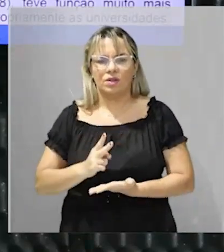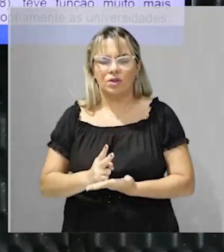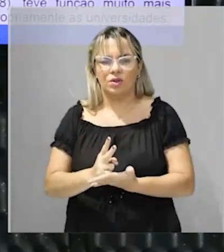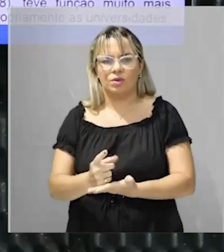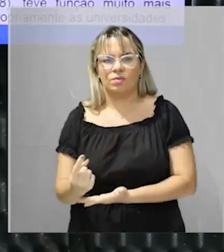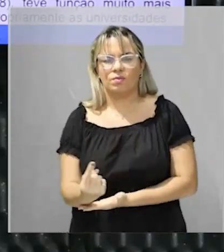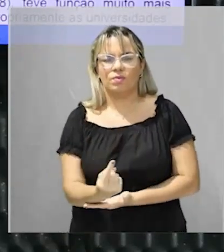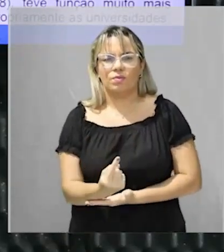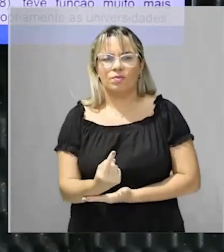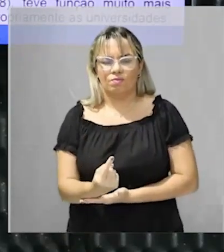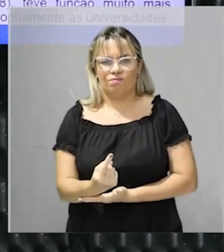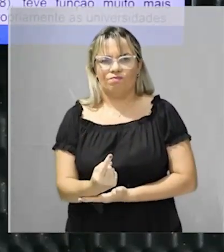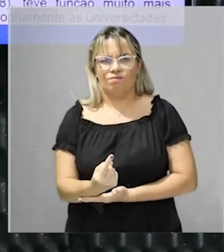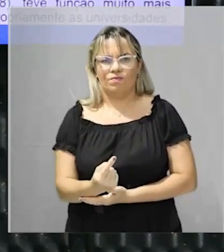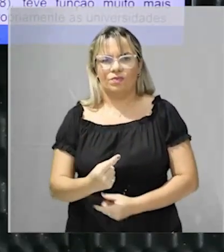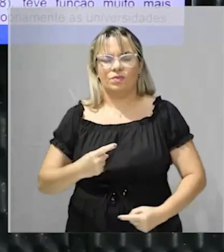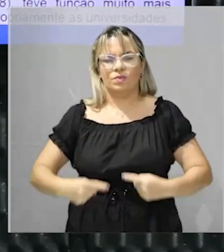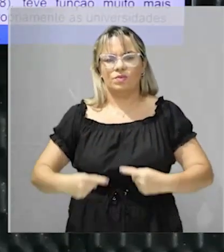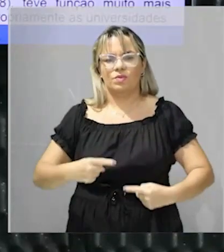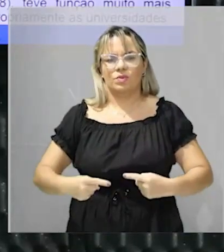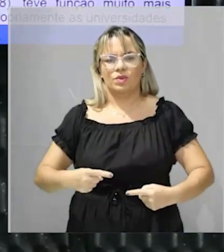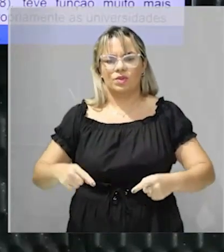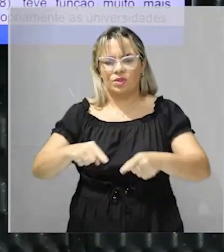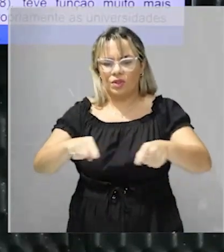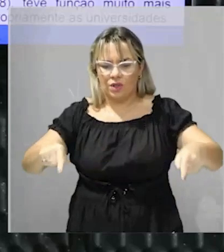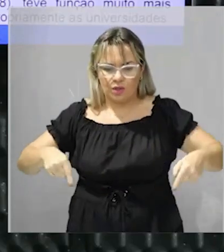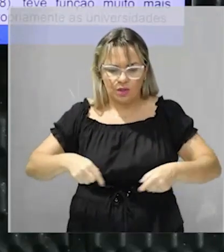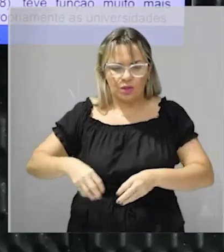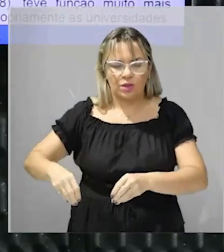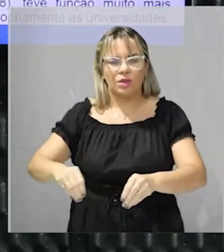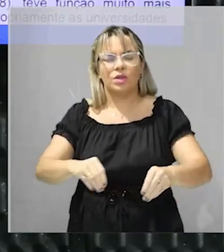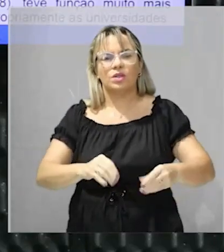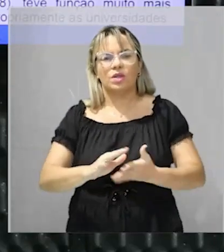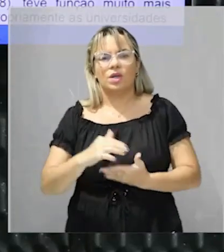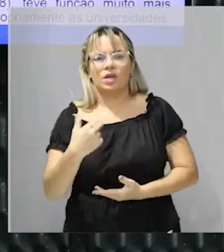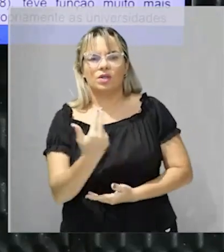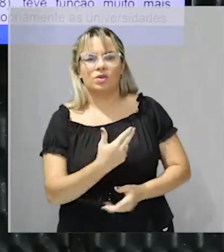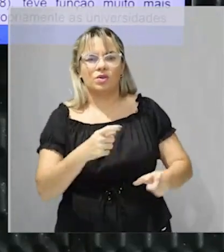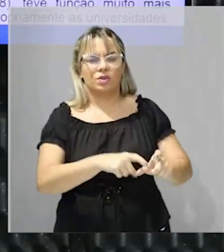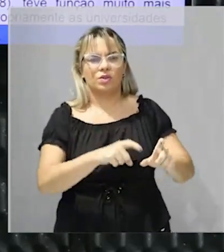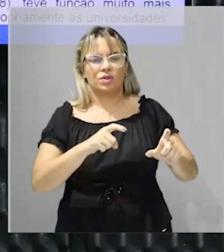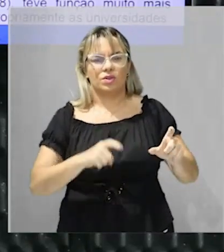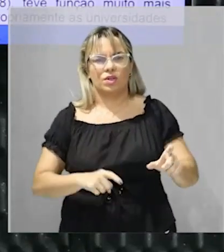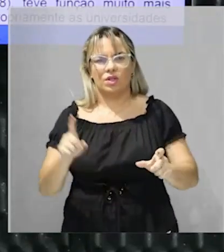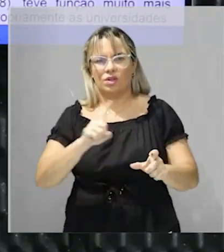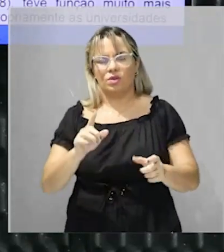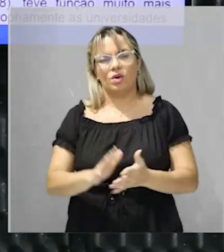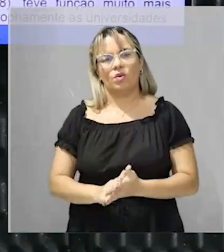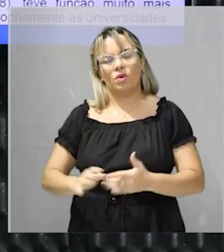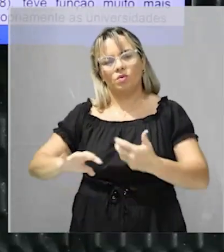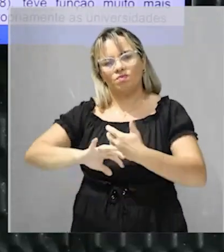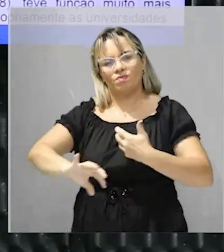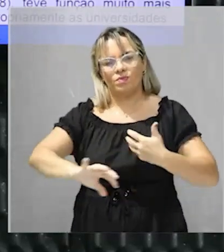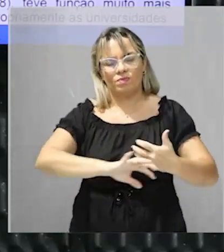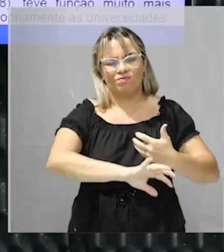unidade político-territorial. A nossa independência, ela não fragmenta